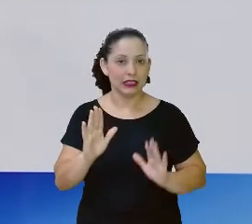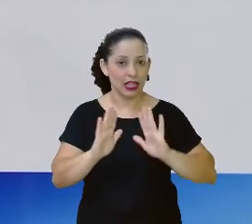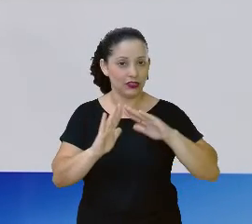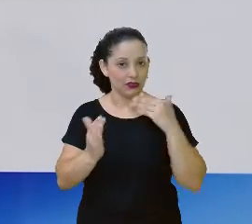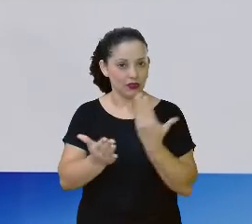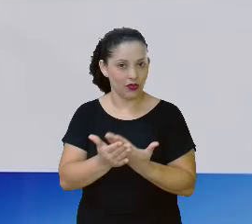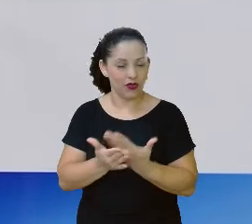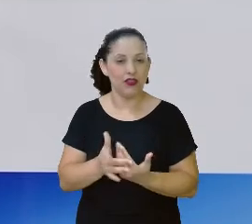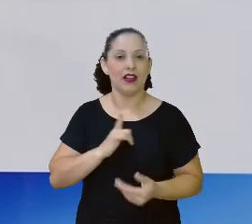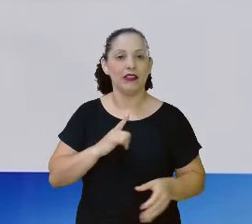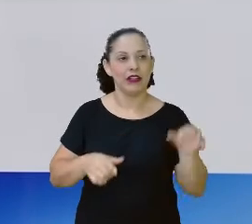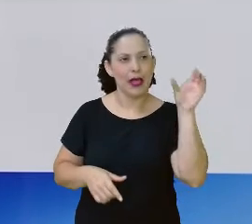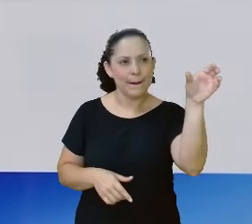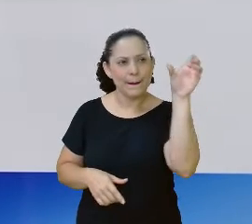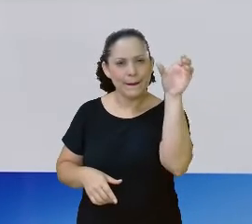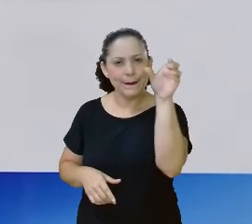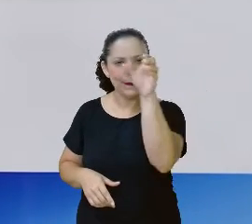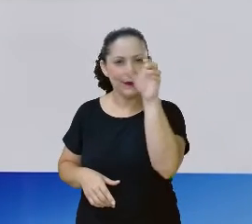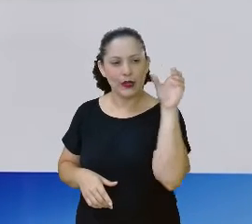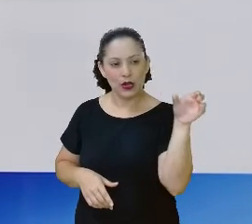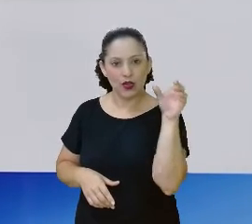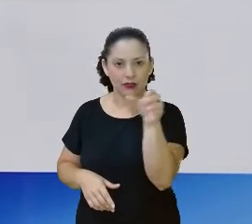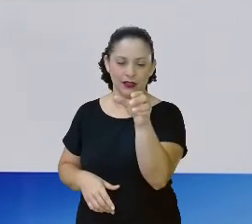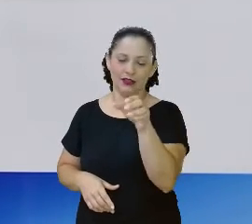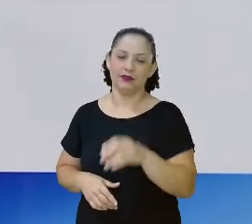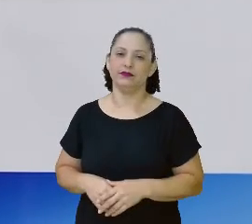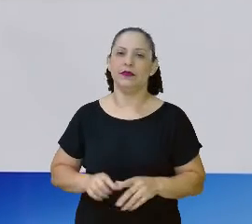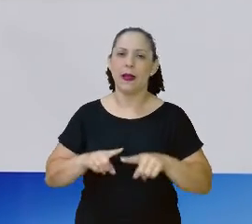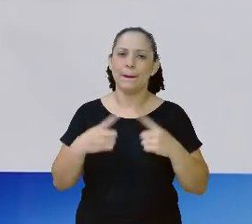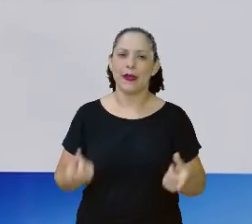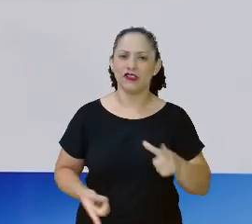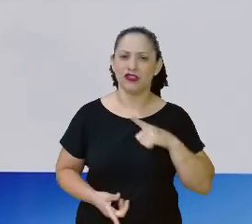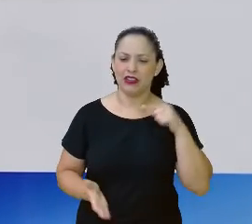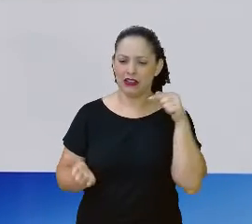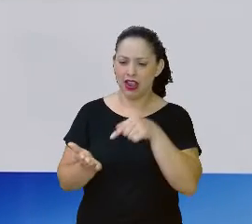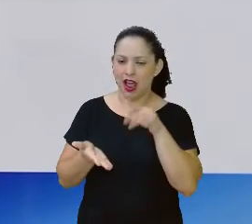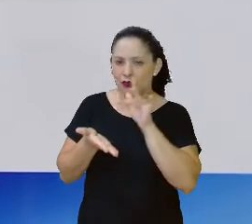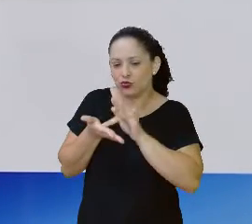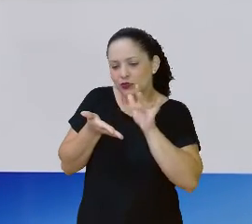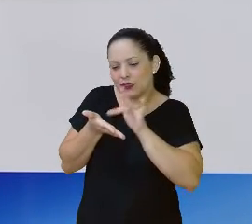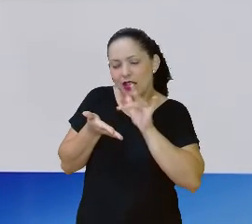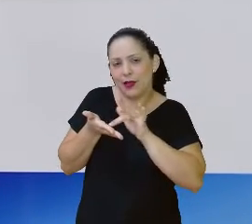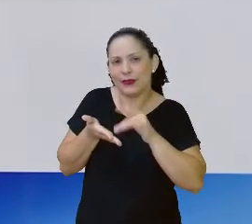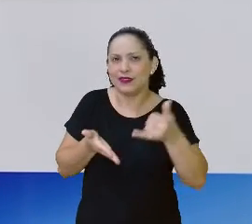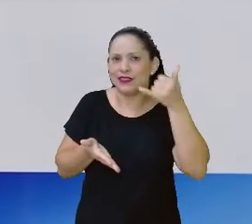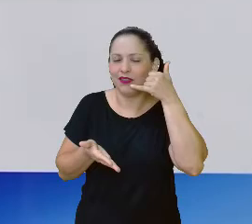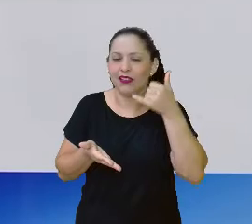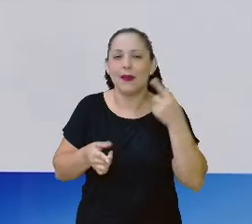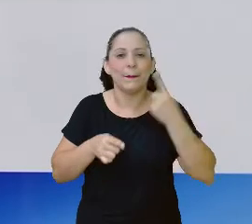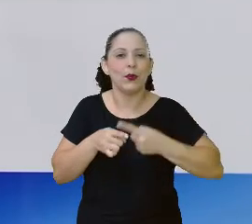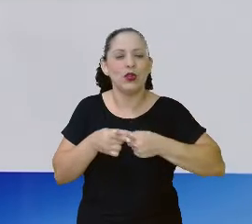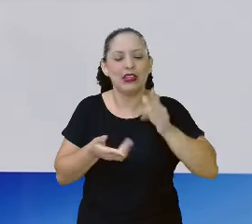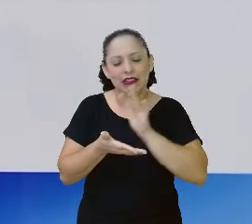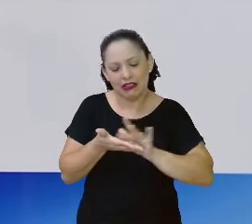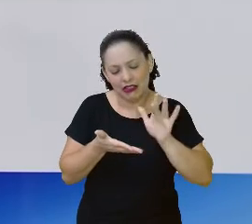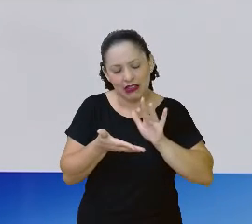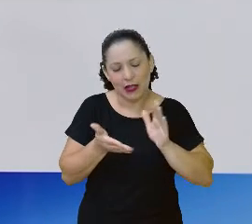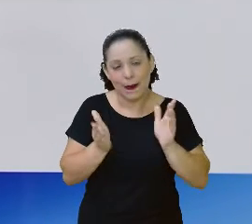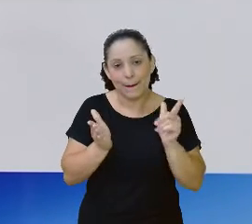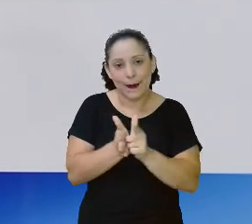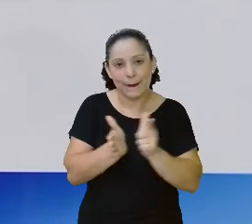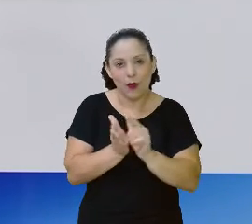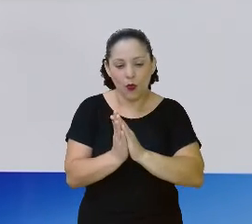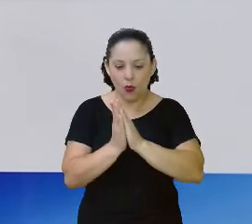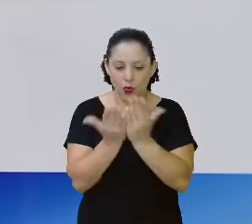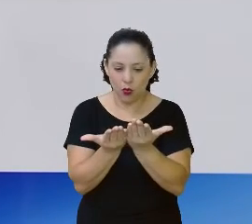biblioteca. Aí alguém pôs assim, mas professora, se a gente tem no celular, no próprio tablet, para que usar o dicionário escrito? Vê